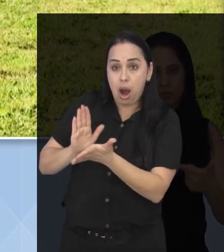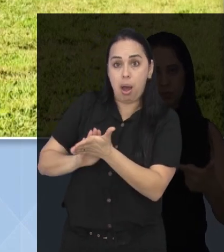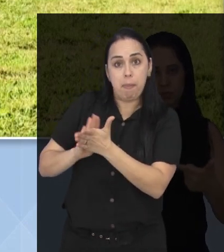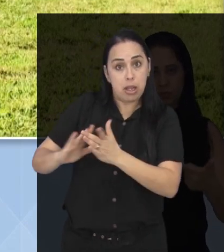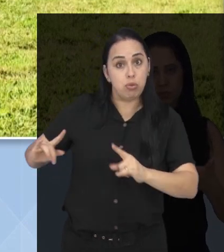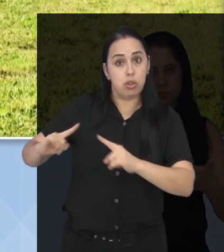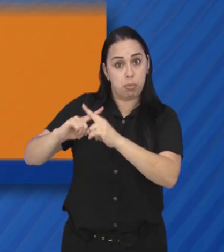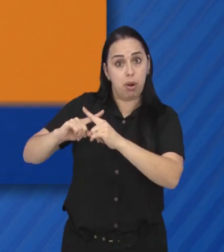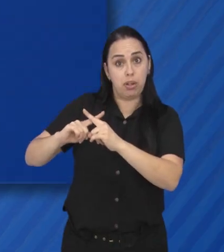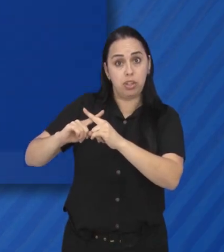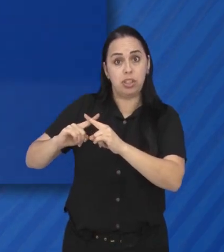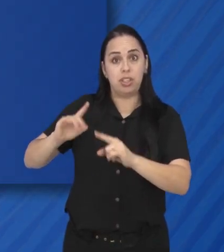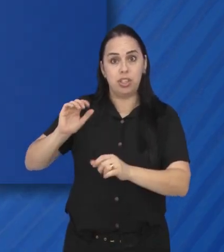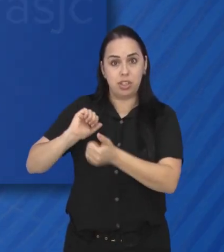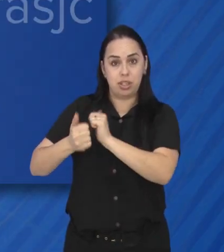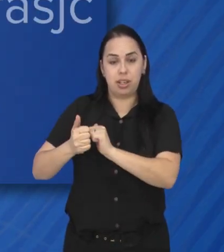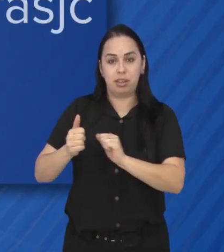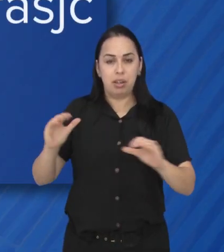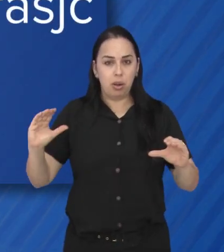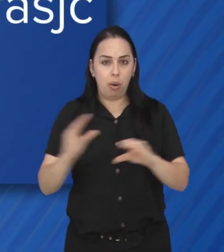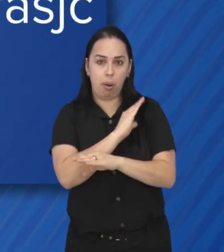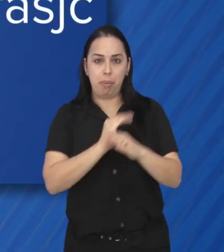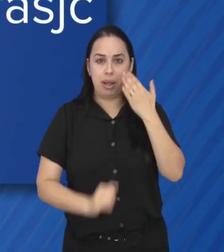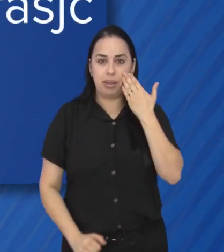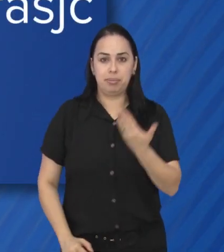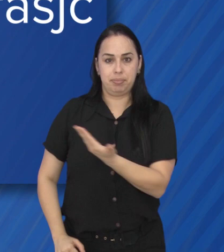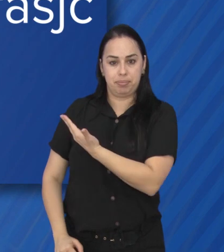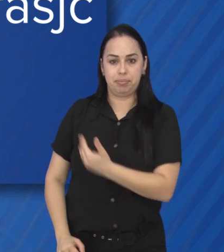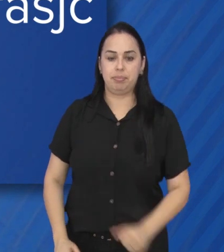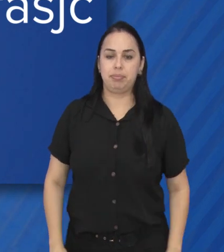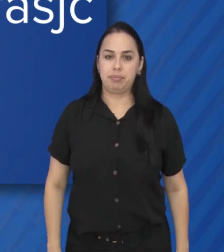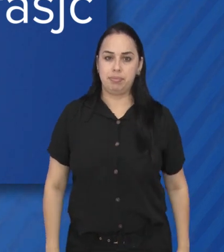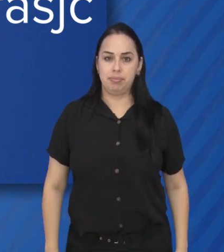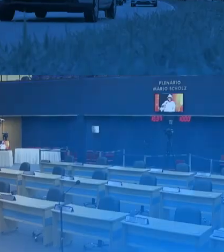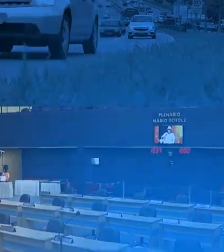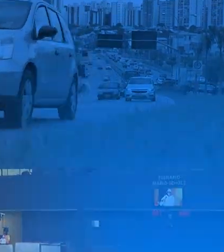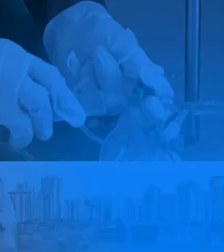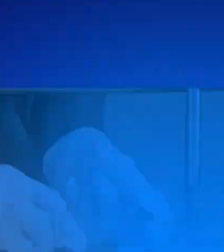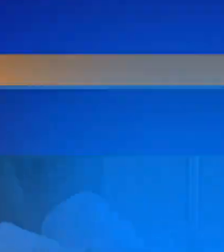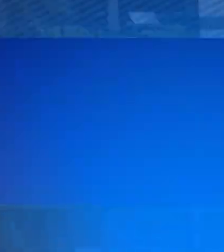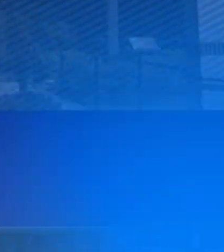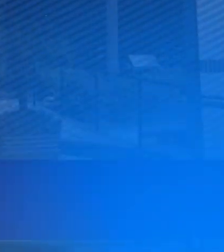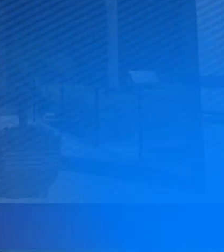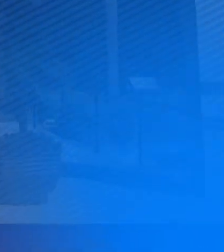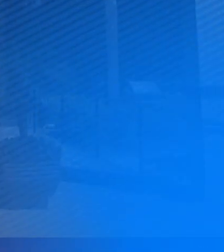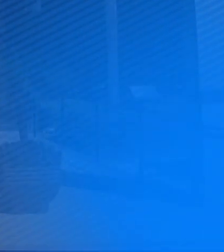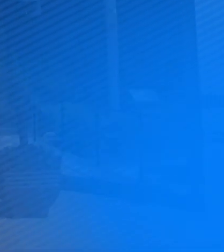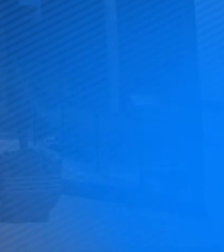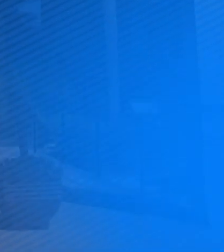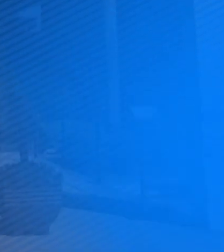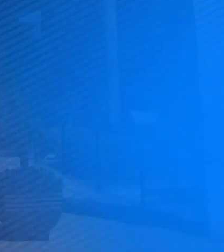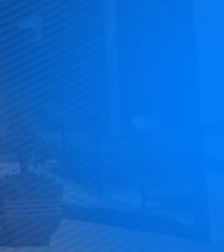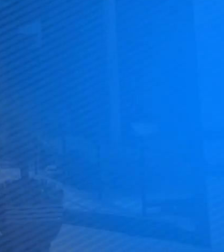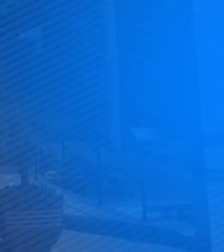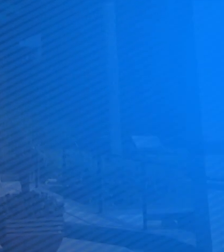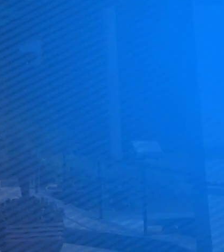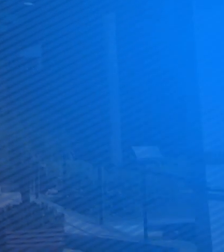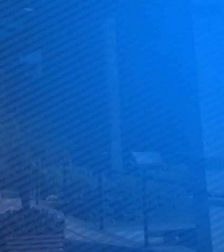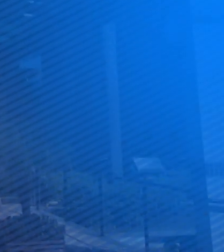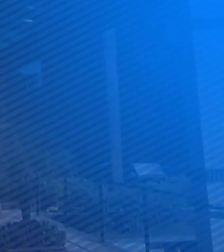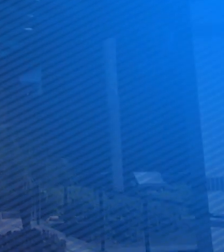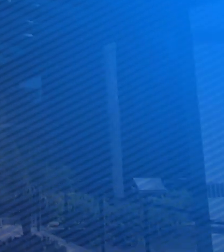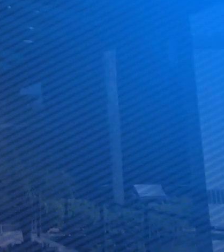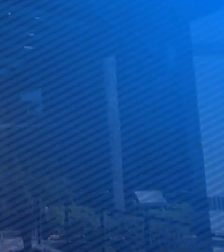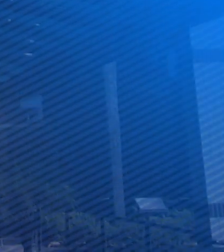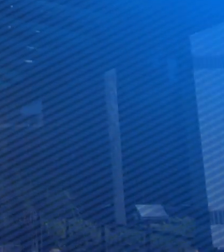esporte de São José. A sessão na íntegra você confere no nosso canal do YouTube. A sessão na íntegra